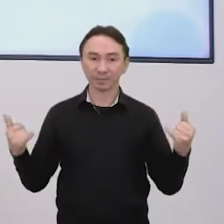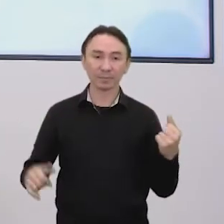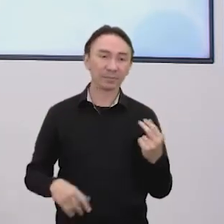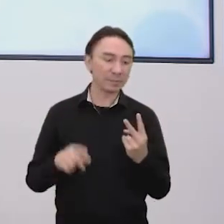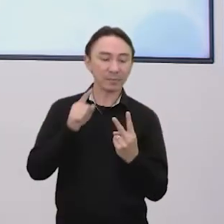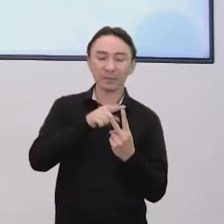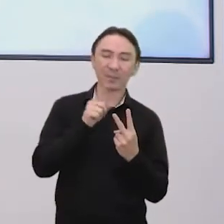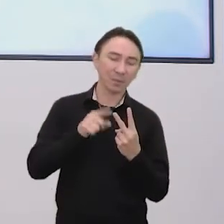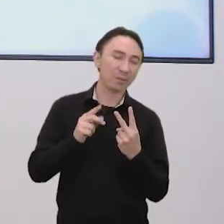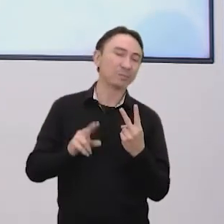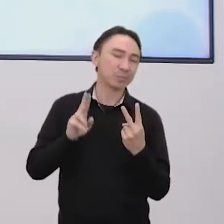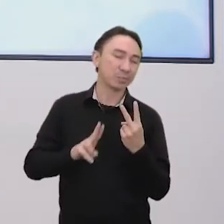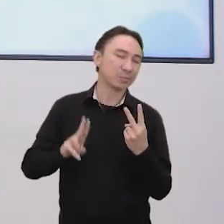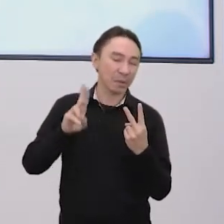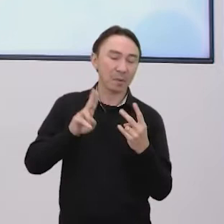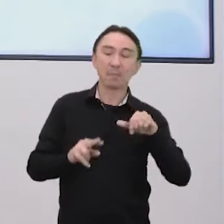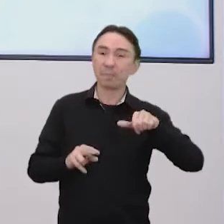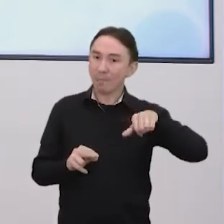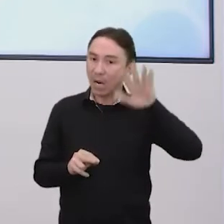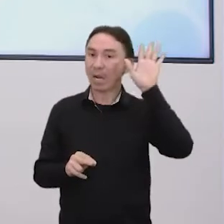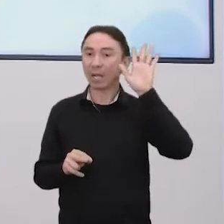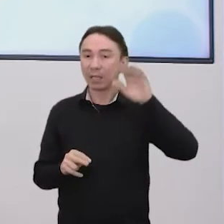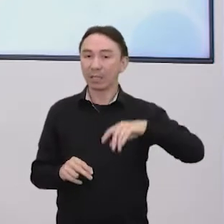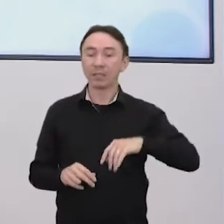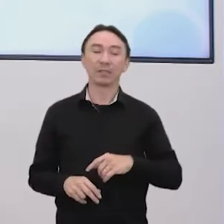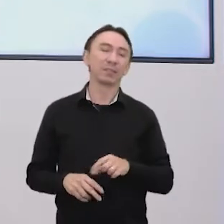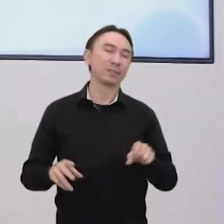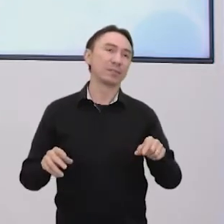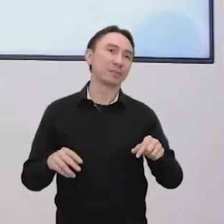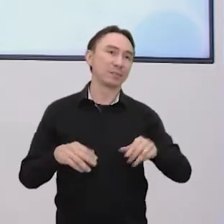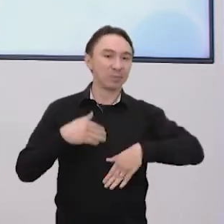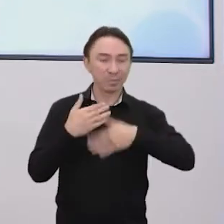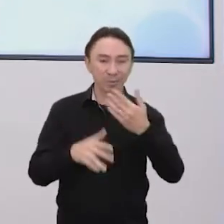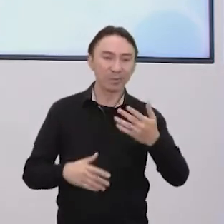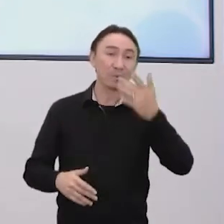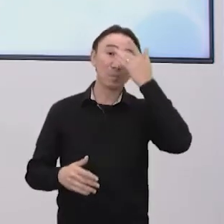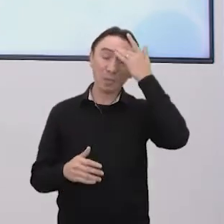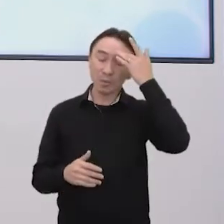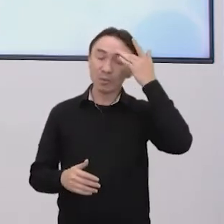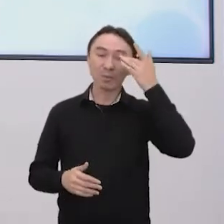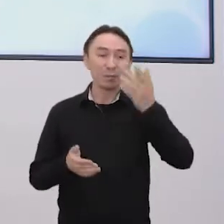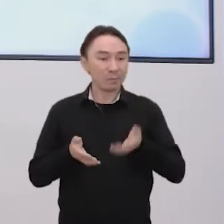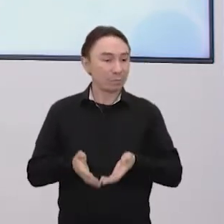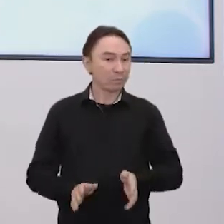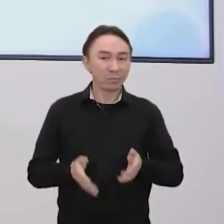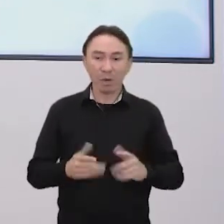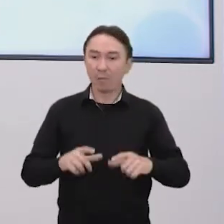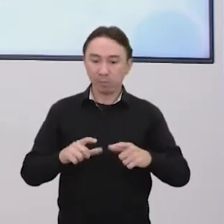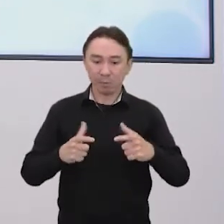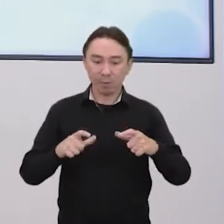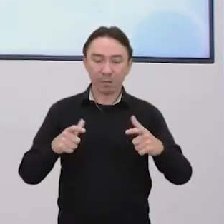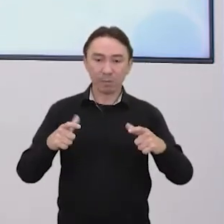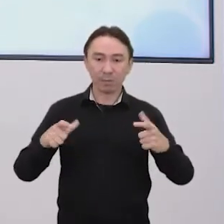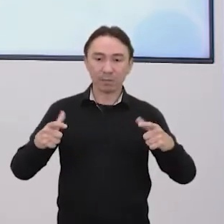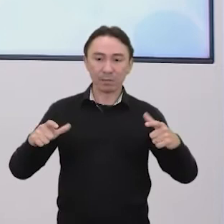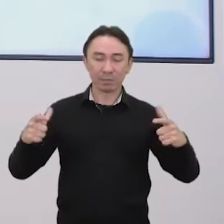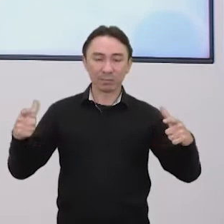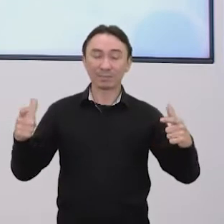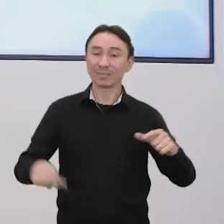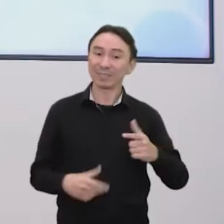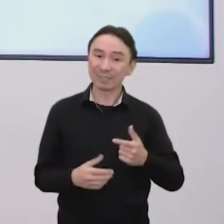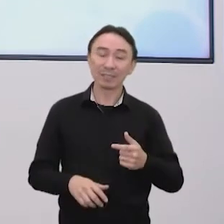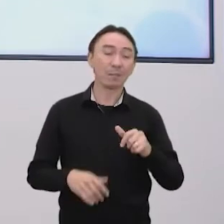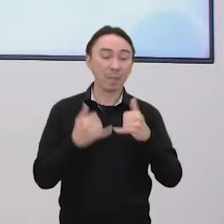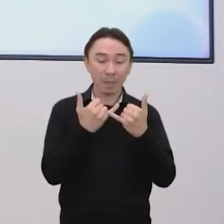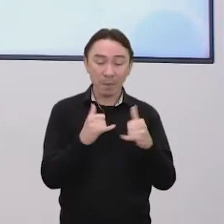que a gente mais utiliza. E com o aumento populacional e a criação de tecnologias, o consumo de eletricidade tem sido